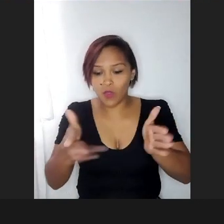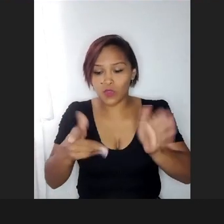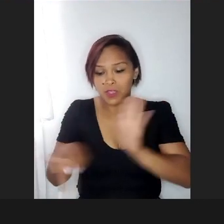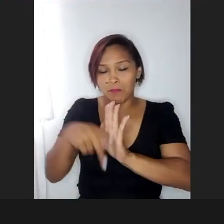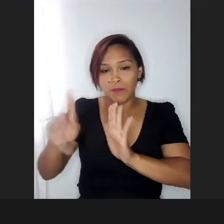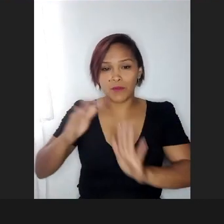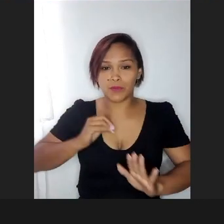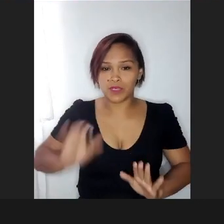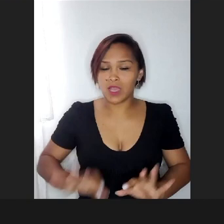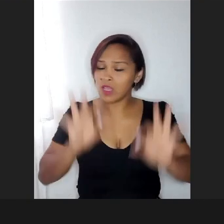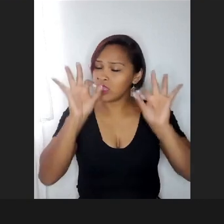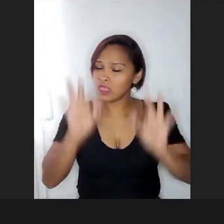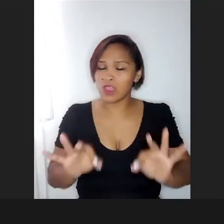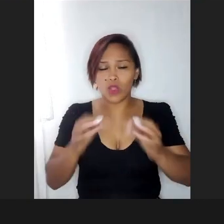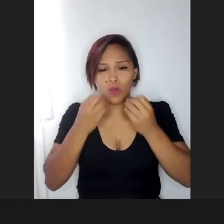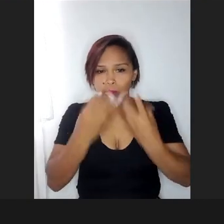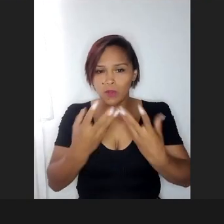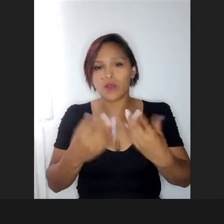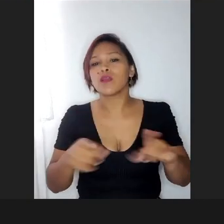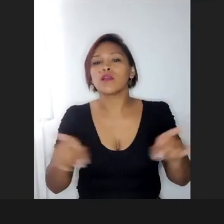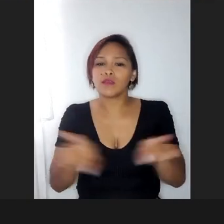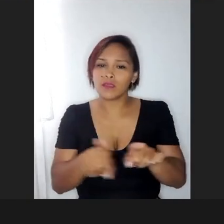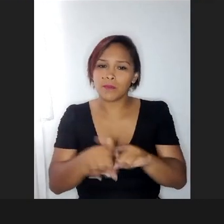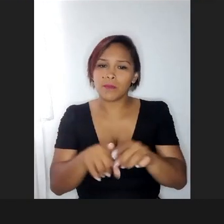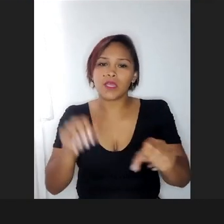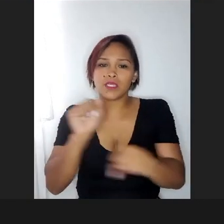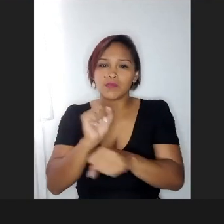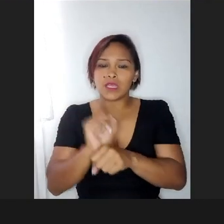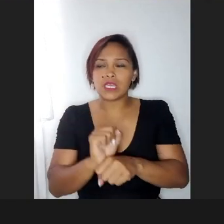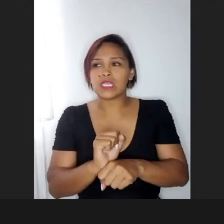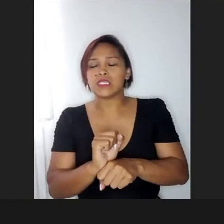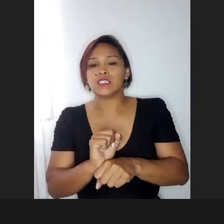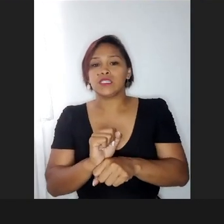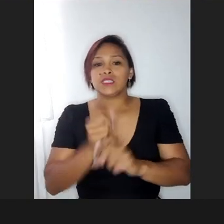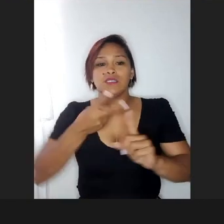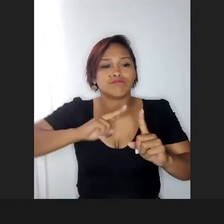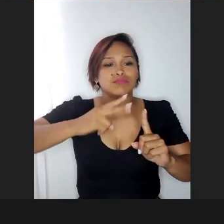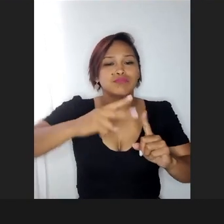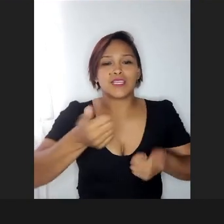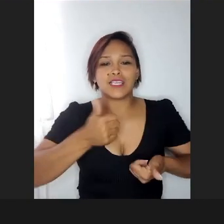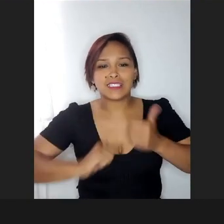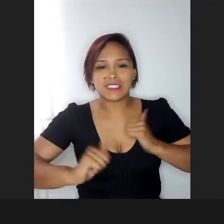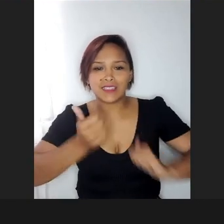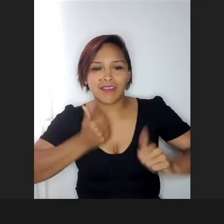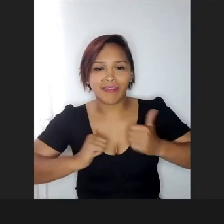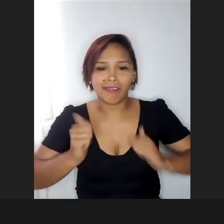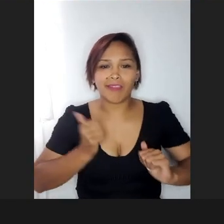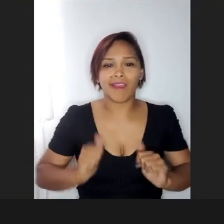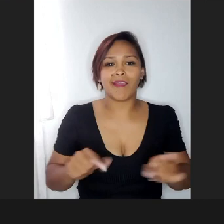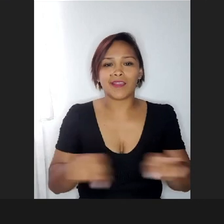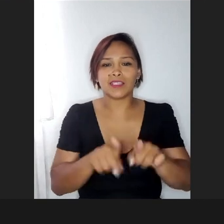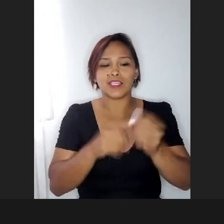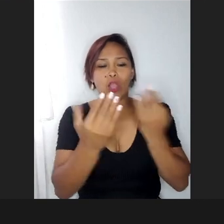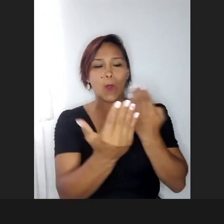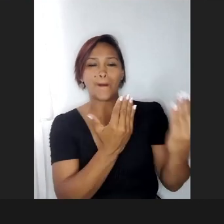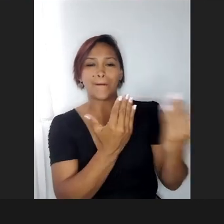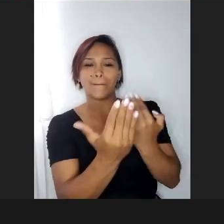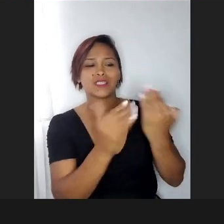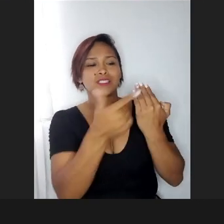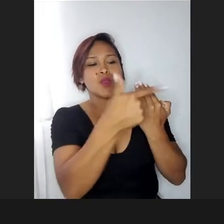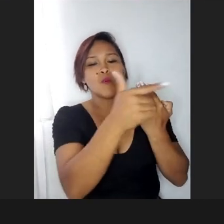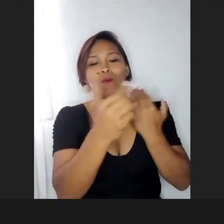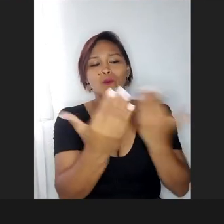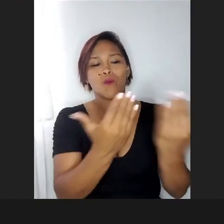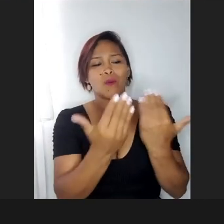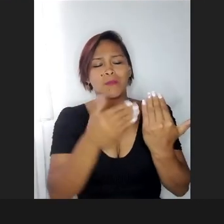deu tudo certo, então é tirar também nossa expectativa, nossas ansiedades, e a comparação, né, Andressa, que a gente